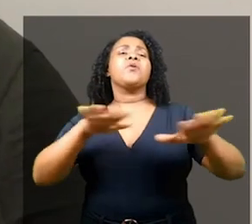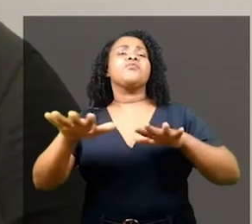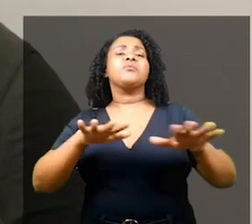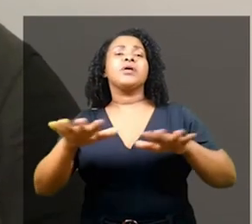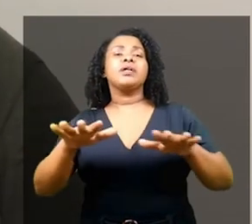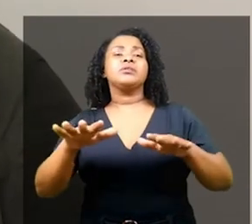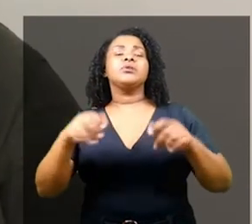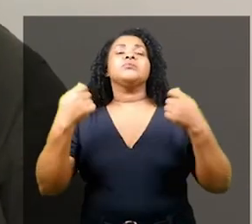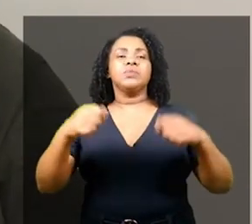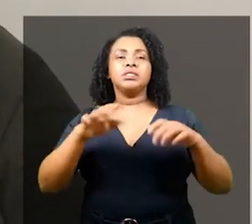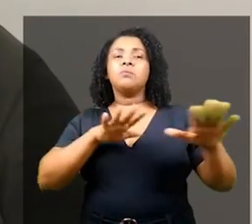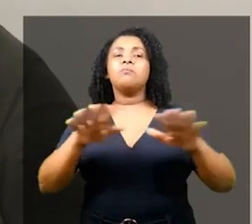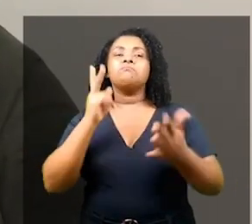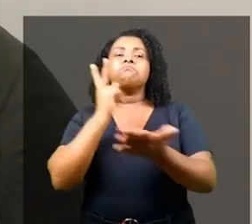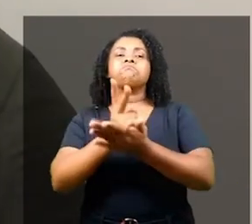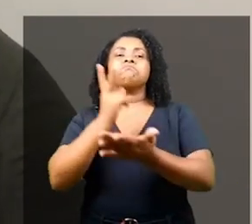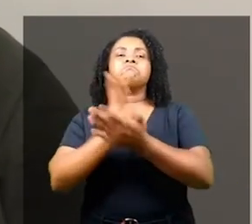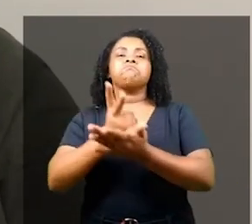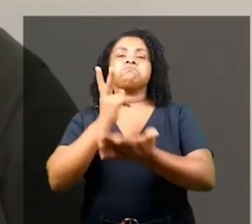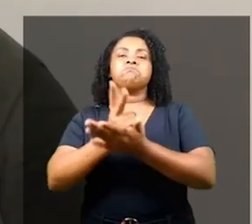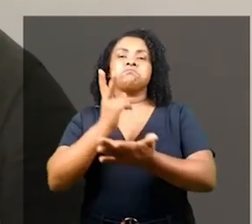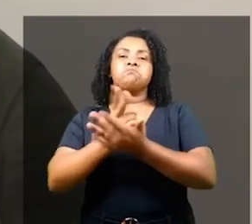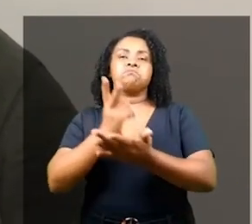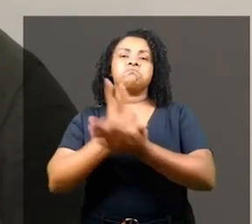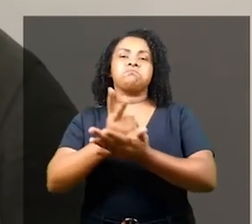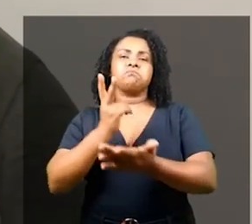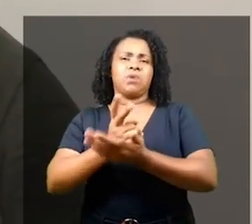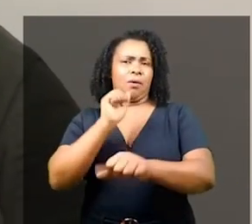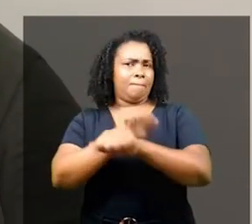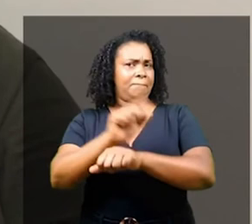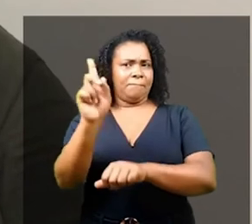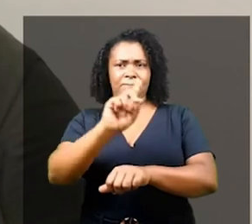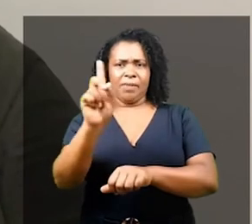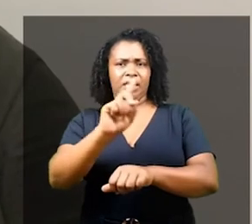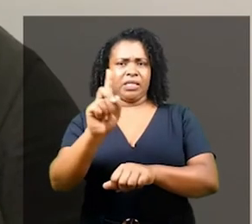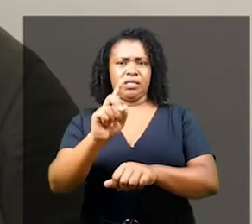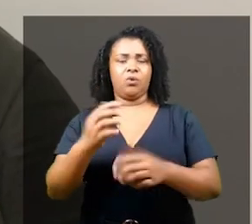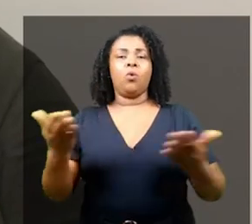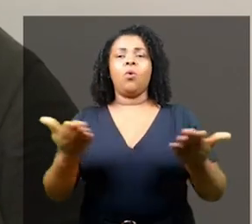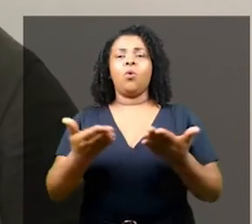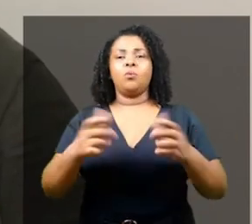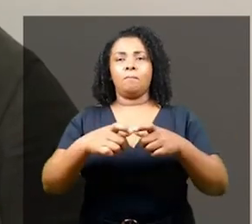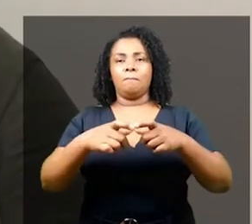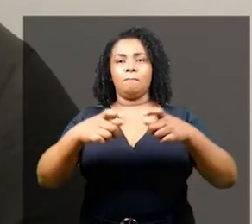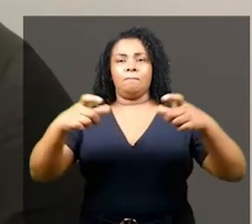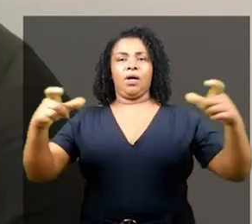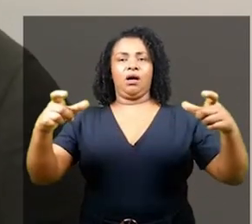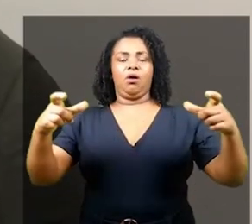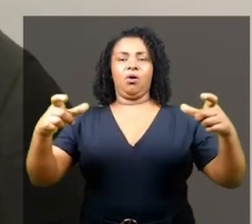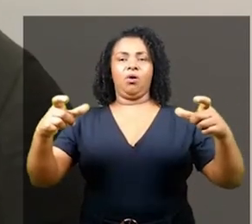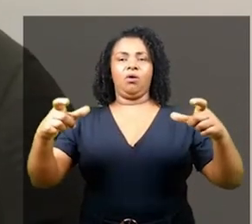E quem se movimenta tende a permanecer em movimento. Hoje nós estamos numa rede imensa,